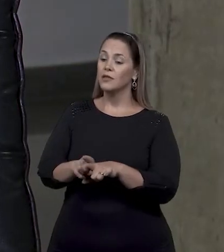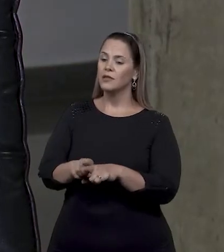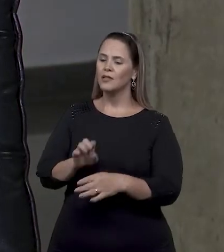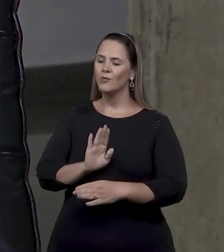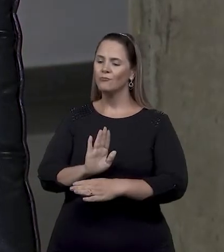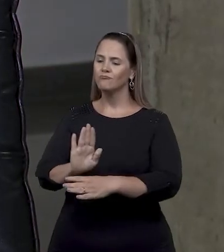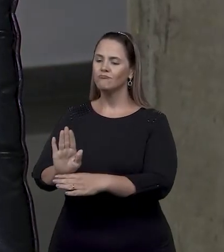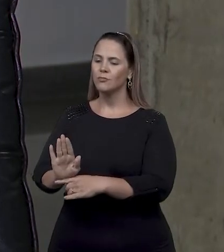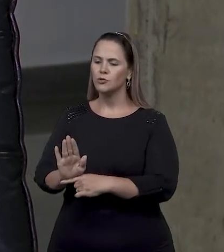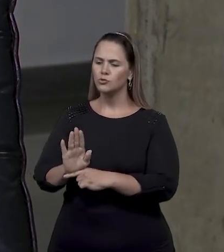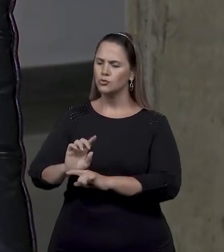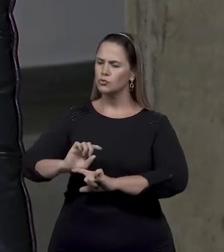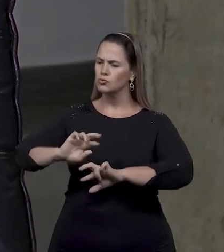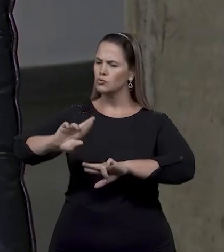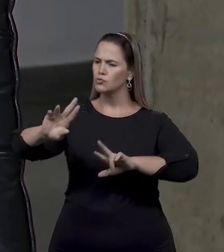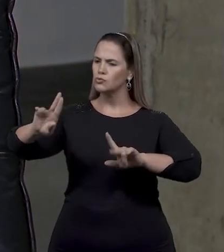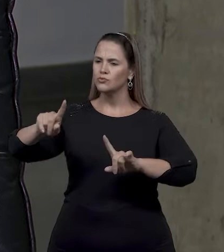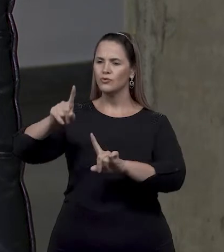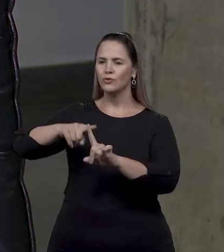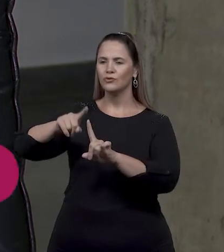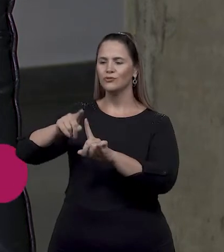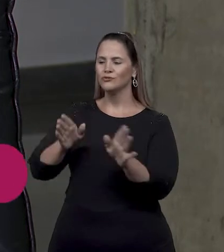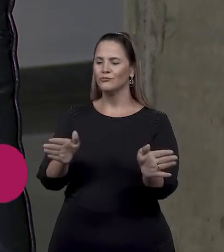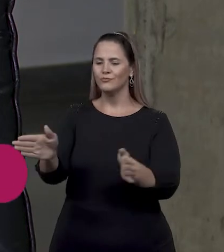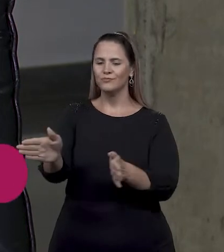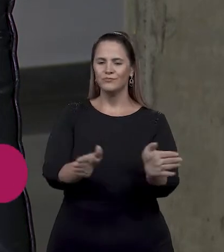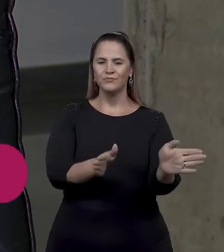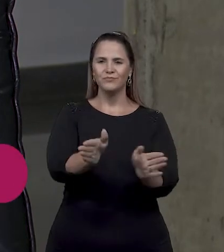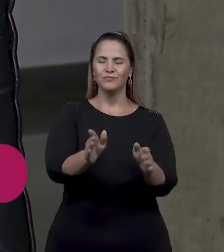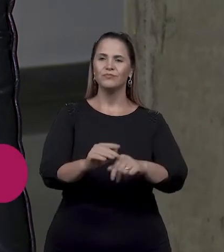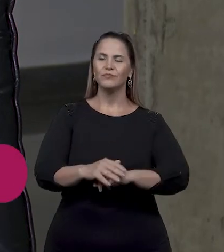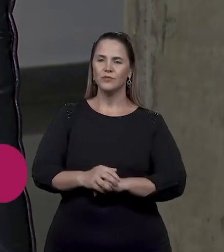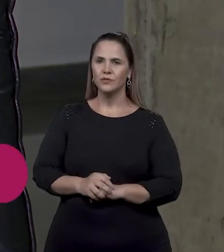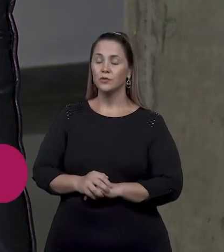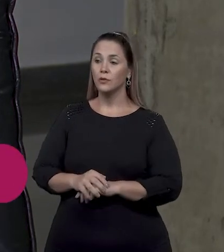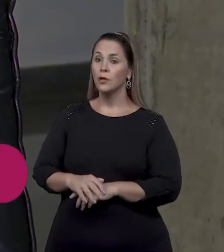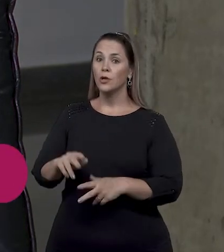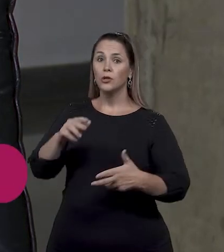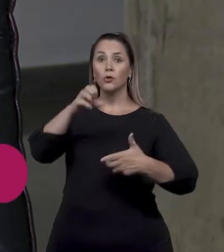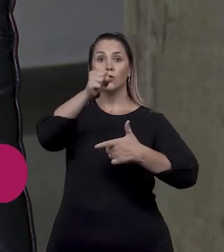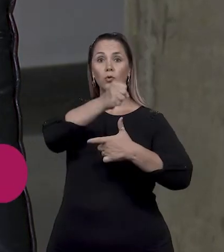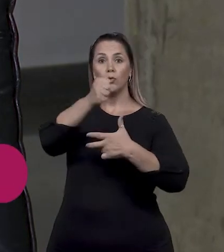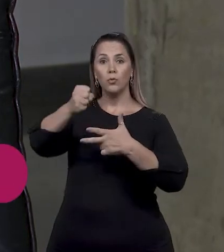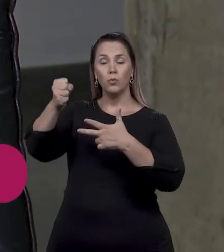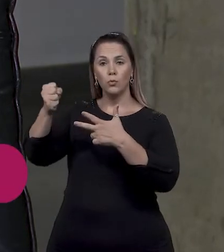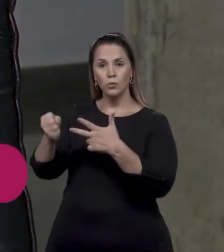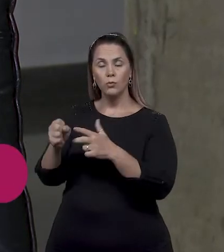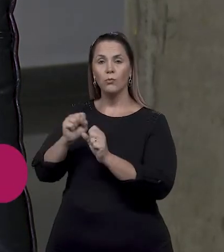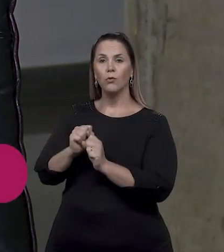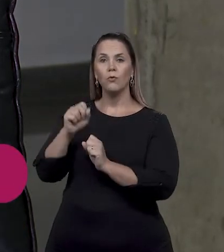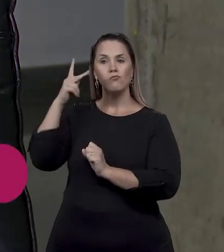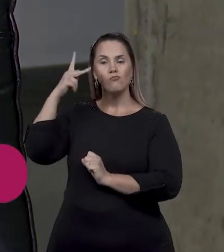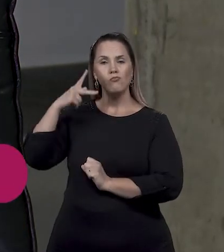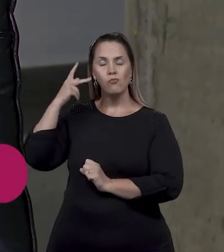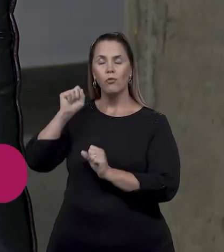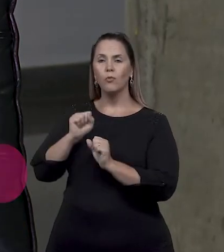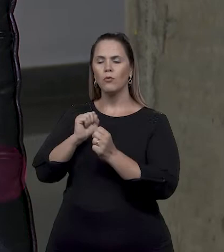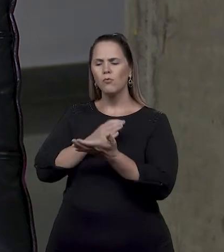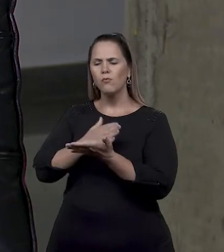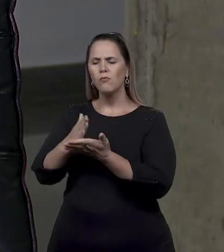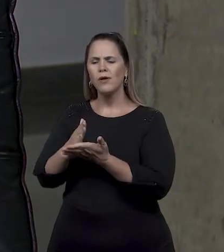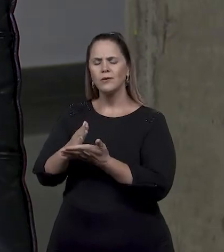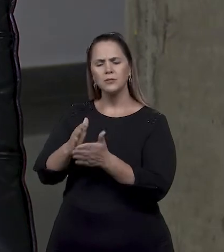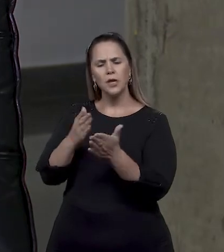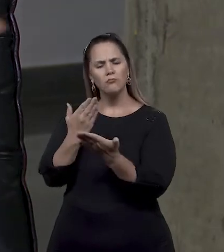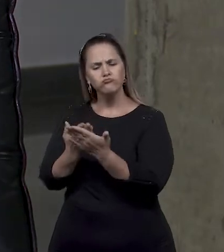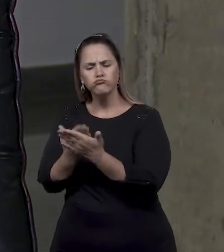contemple todos os tipos de acessibilidade. Então, que o poder público comece a